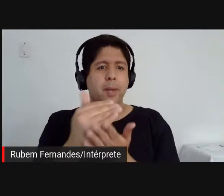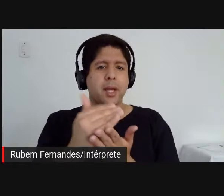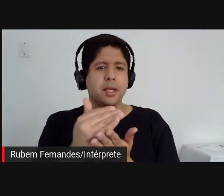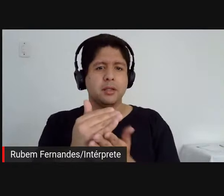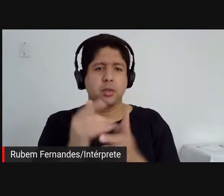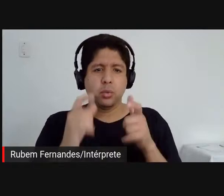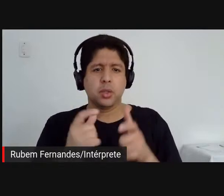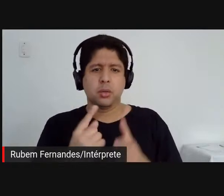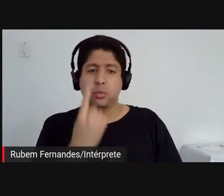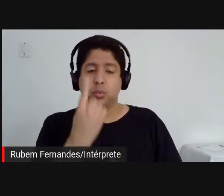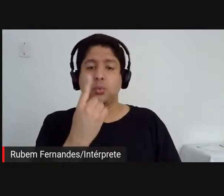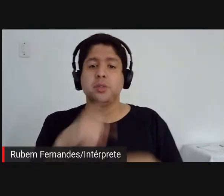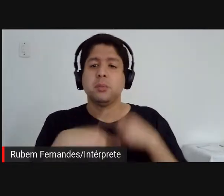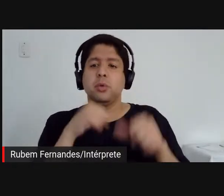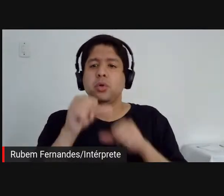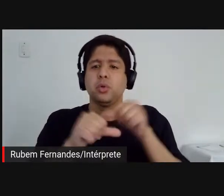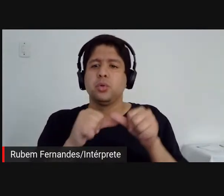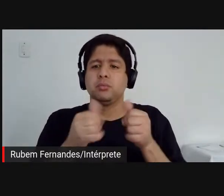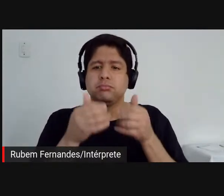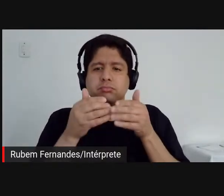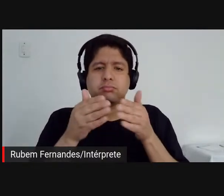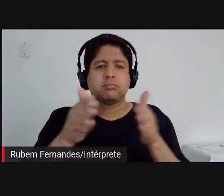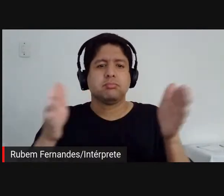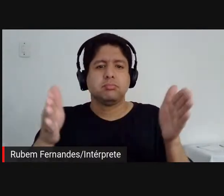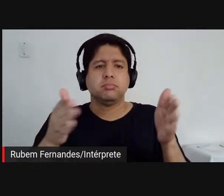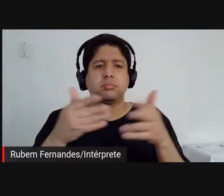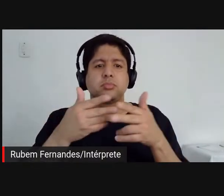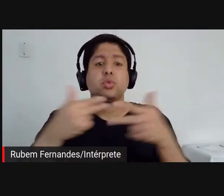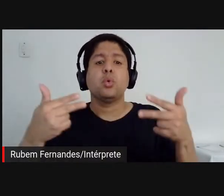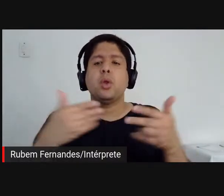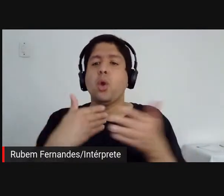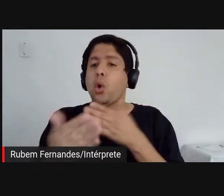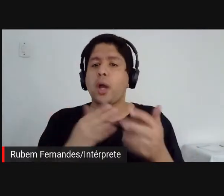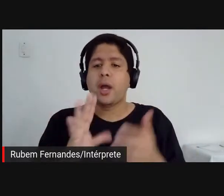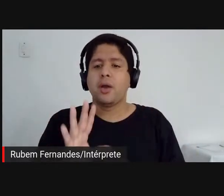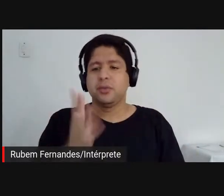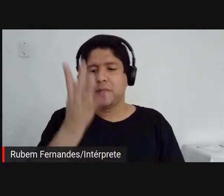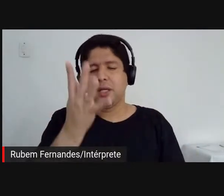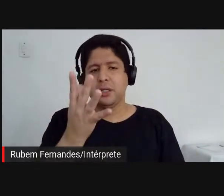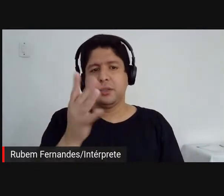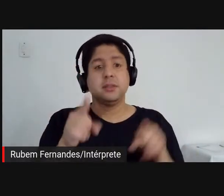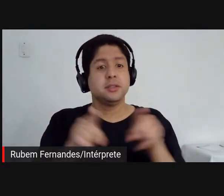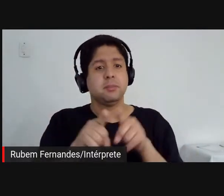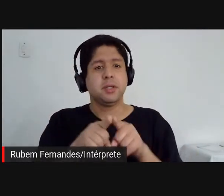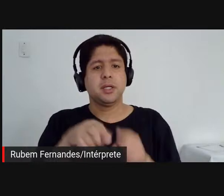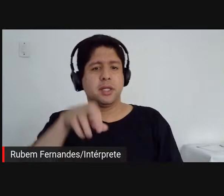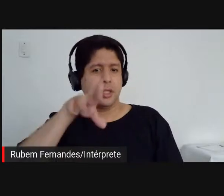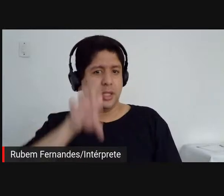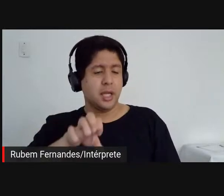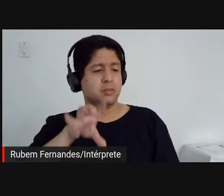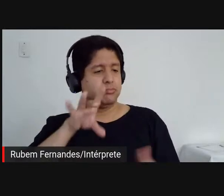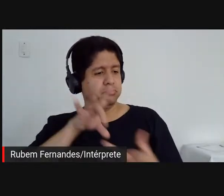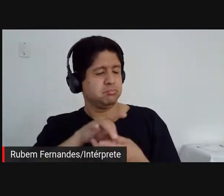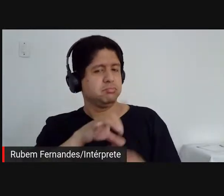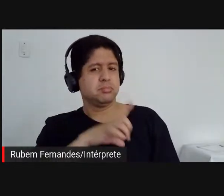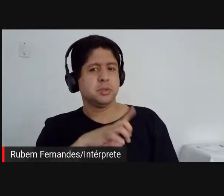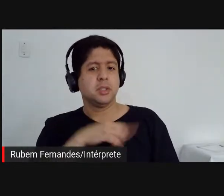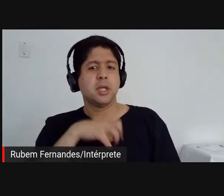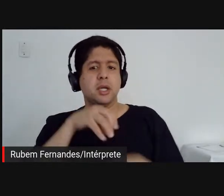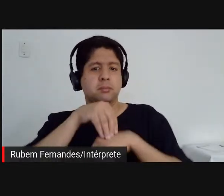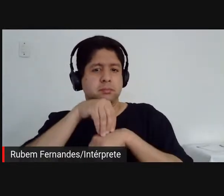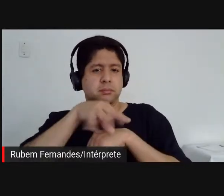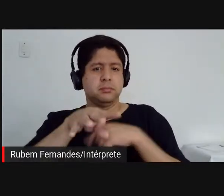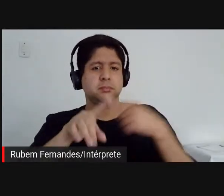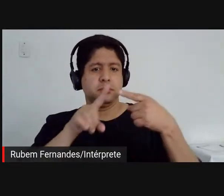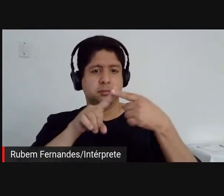a gente abre o espaço para que algo aconteça. E acho que o encontro com a obra de arte é sobre isso. Então, eu queria compartilhar aqui três